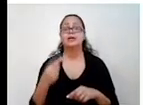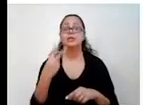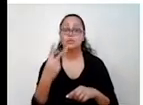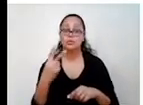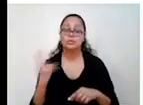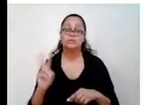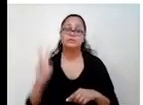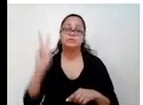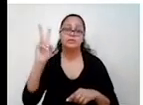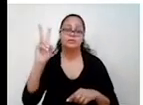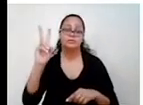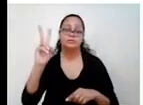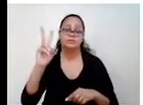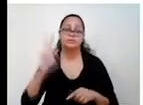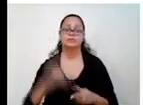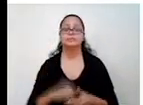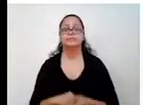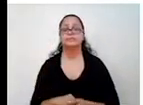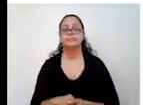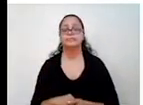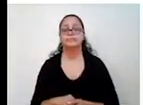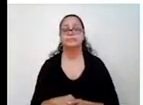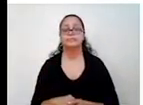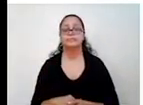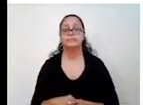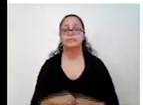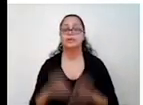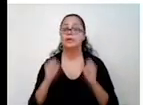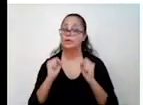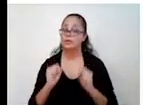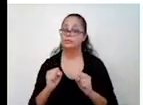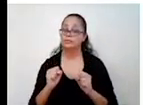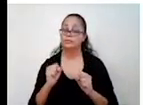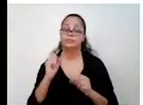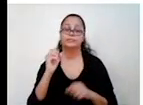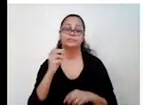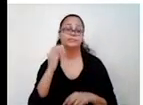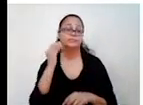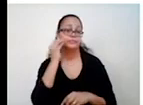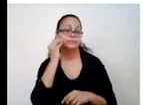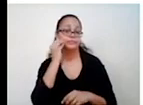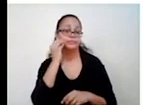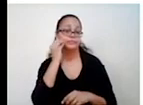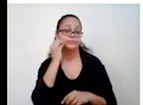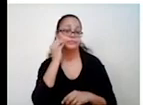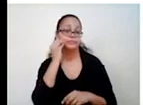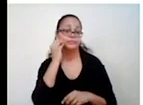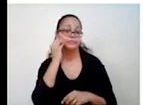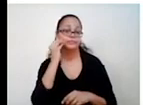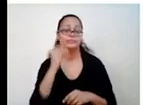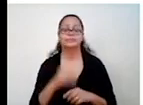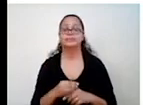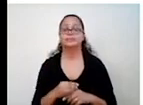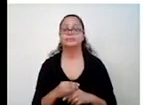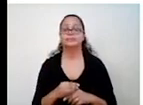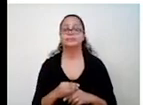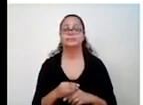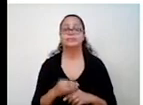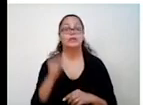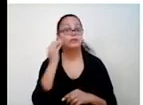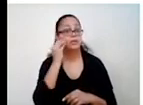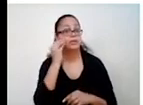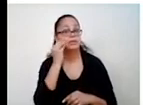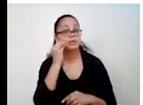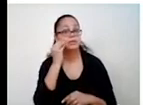vai dar 6. E um mais o outro vai dar 5. Só pode ser 2 e 3, não é? Vamos pensar pelo produto e teste. Vamos